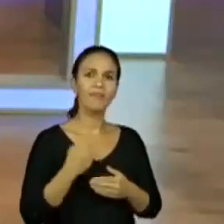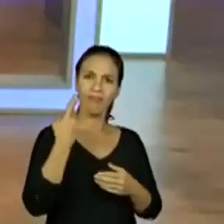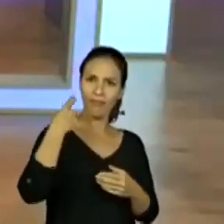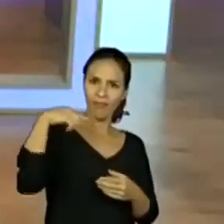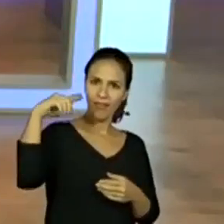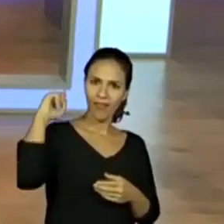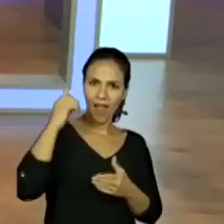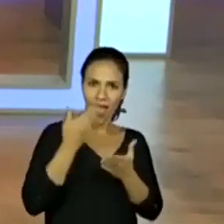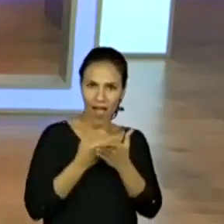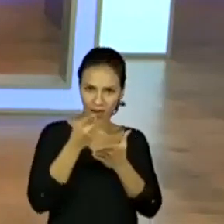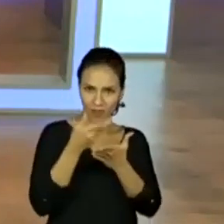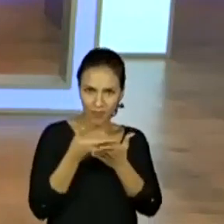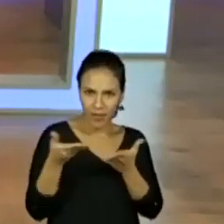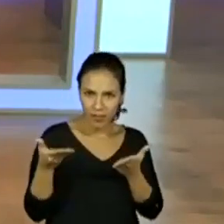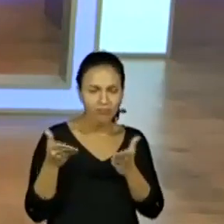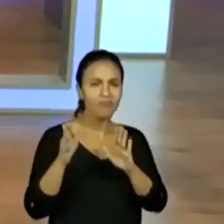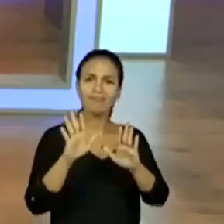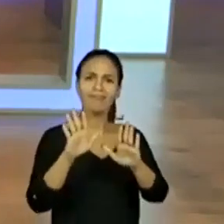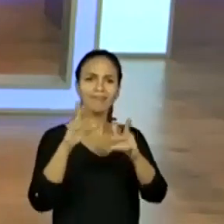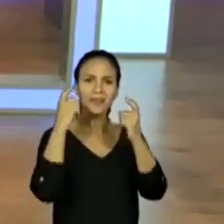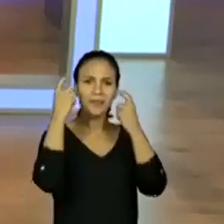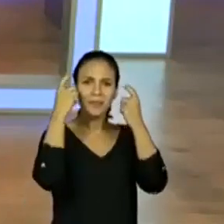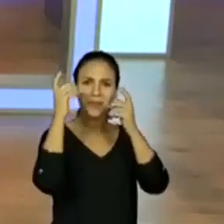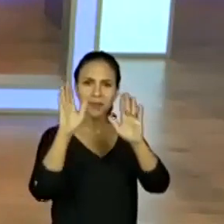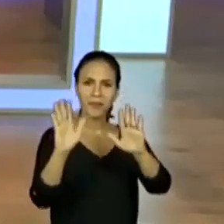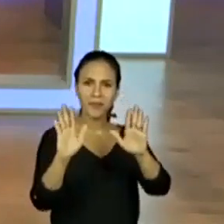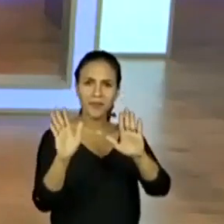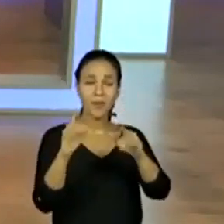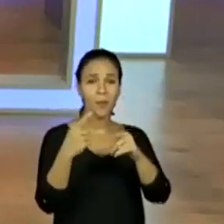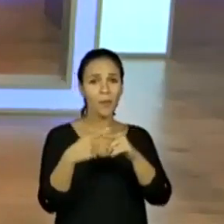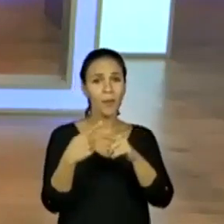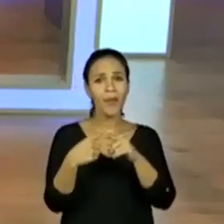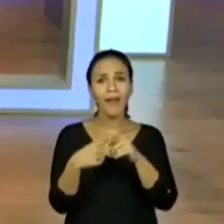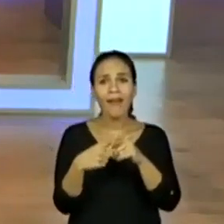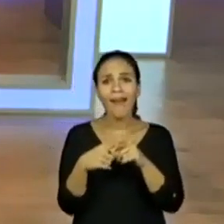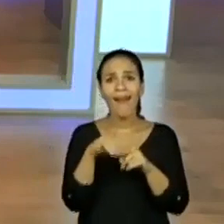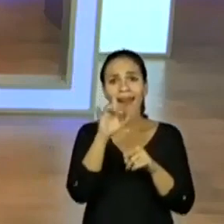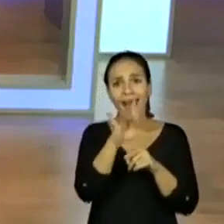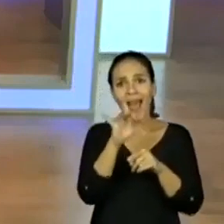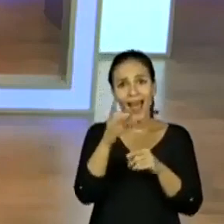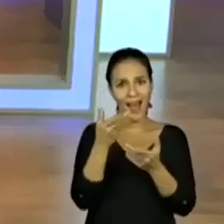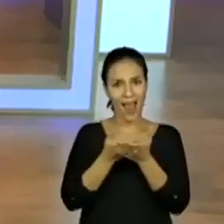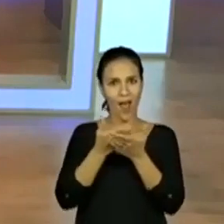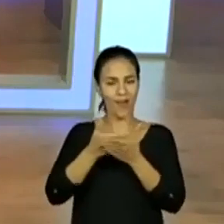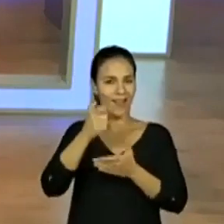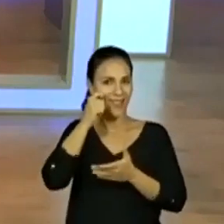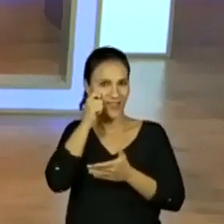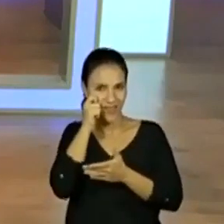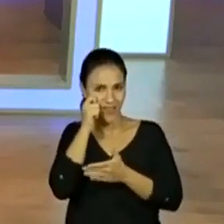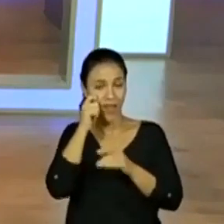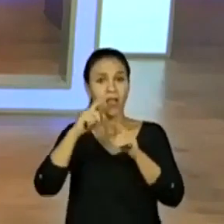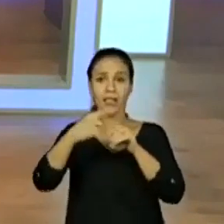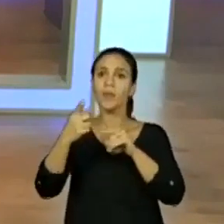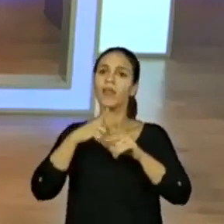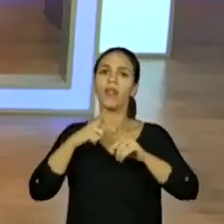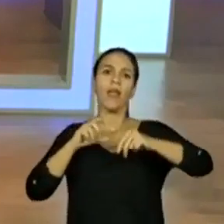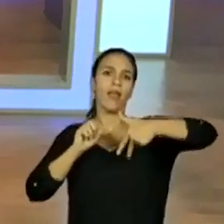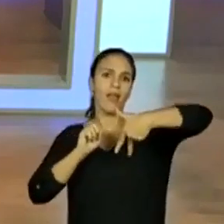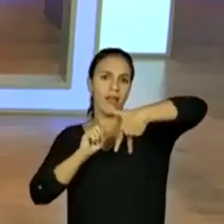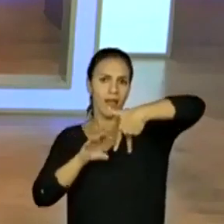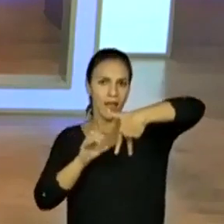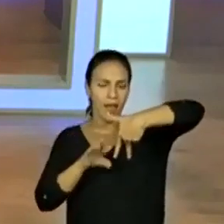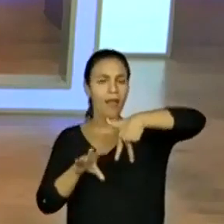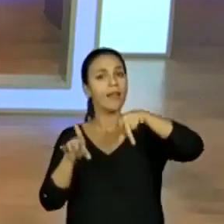aulas, fique tranquilo, porque todas essas transmissões ao vivo, depois elas são disponibilizadas em outras plataformas.